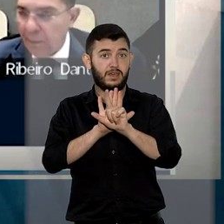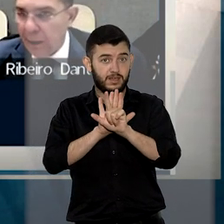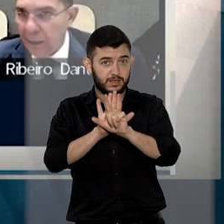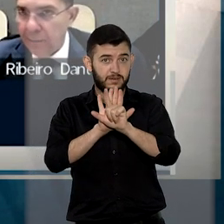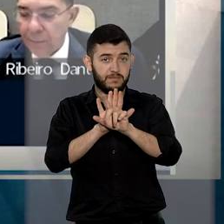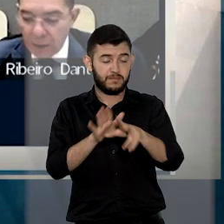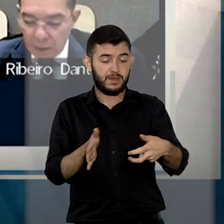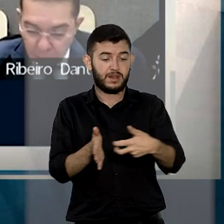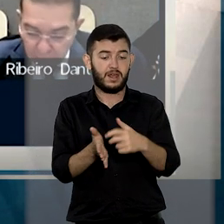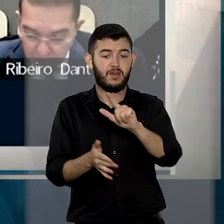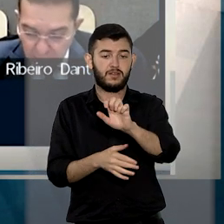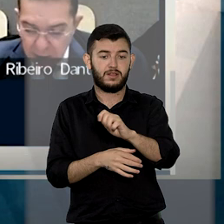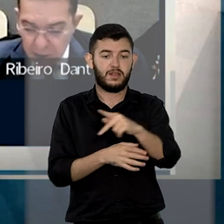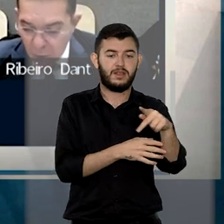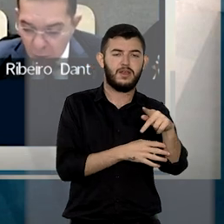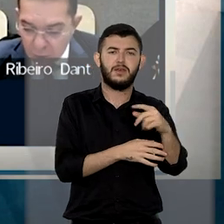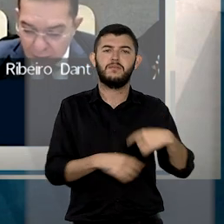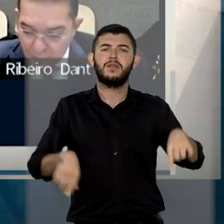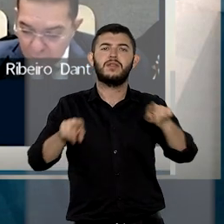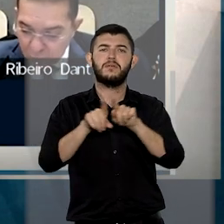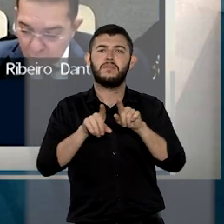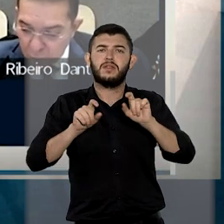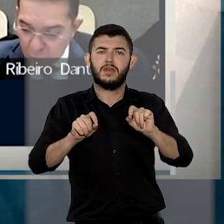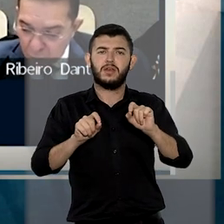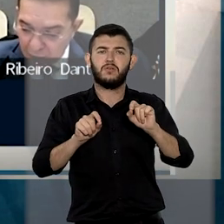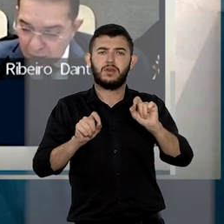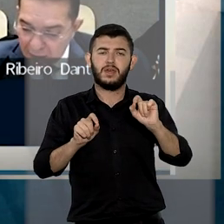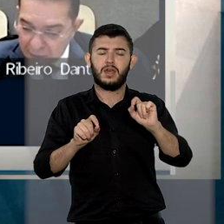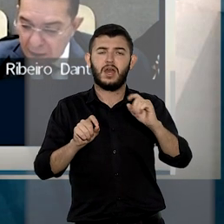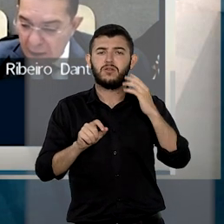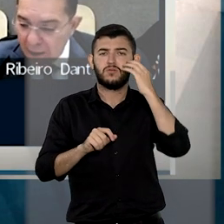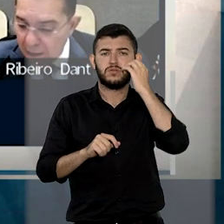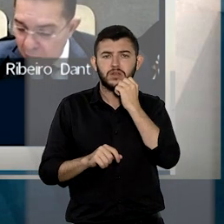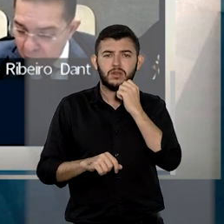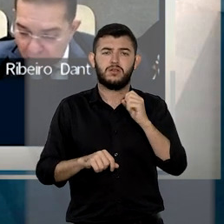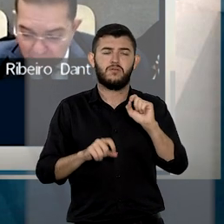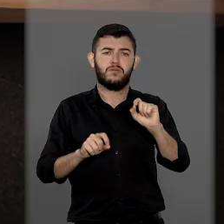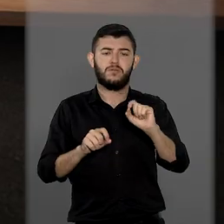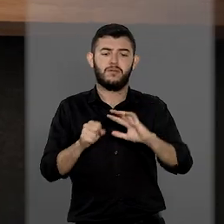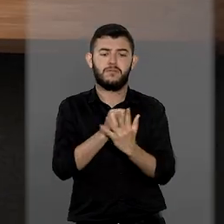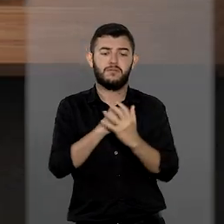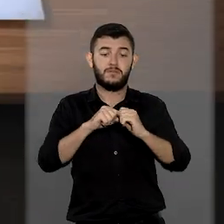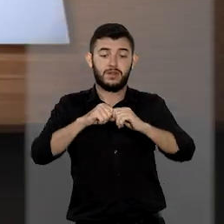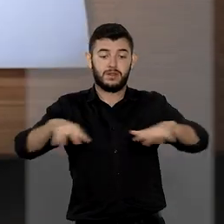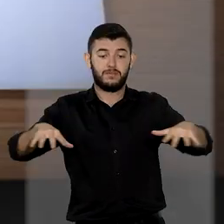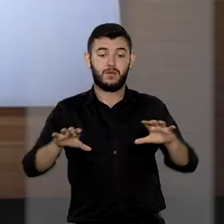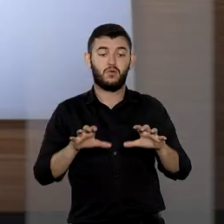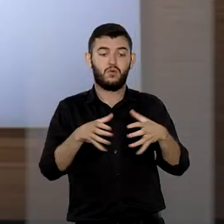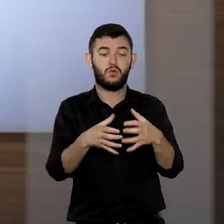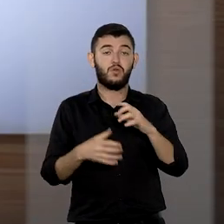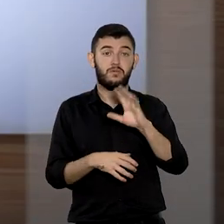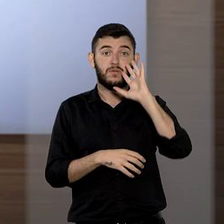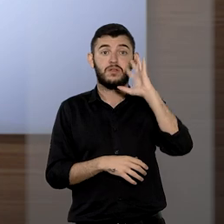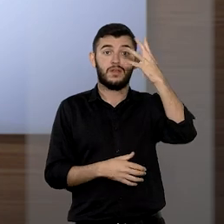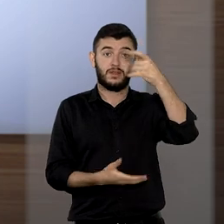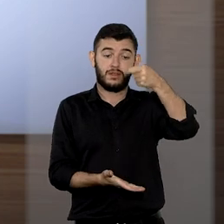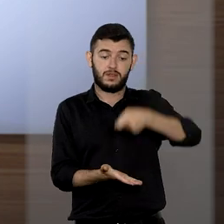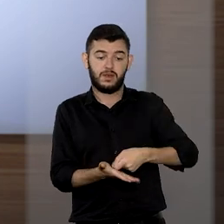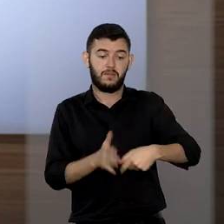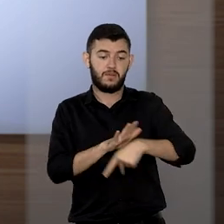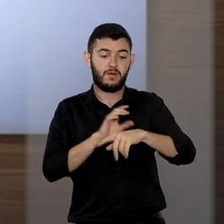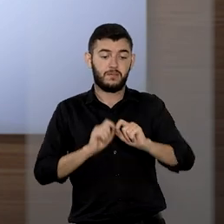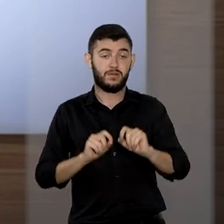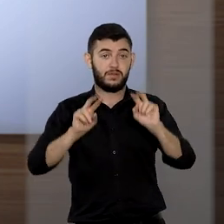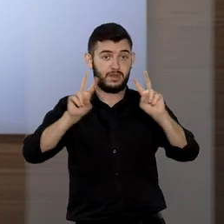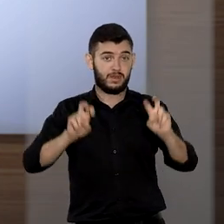a LEP, nos casos envolvendo a hipótese excepcional da pandemia da Covid-19. A tese firmada pelo colegiado sob o tema